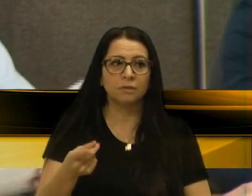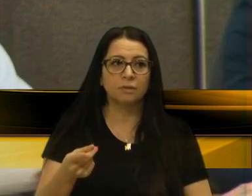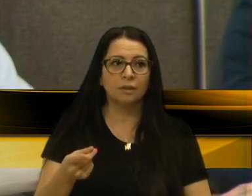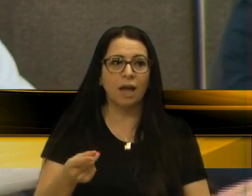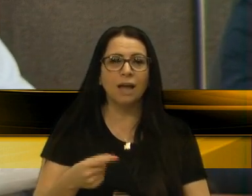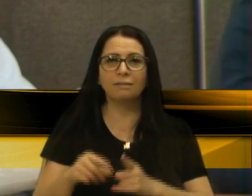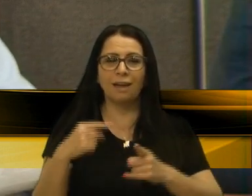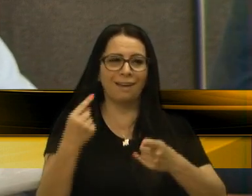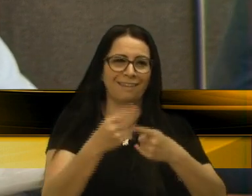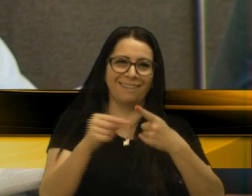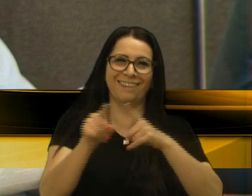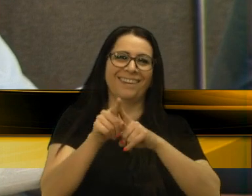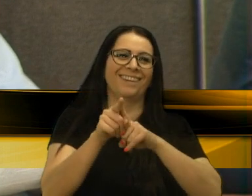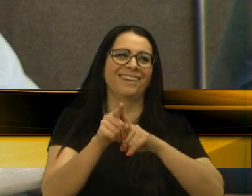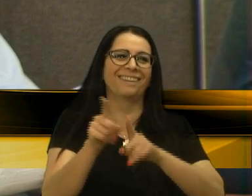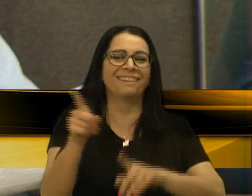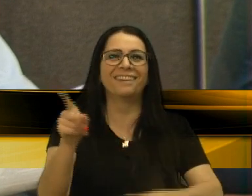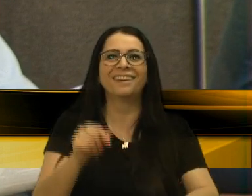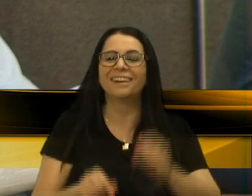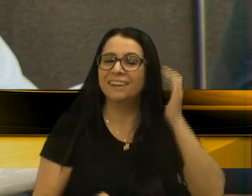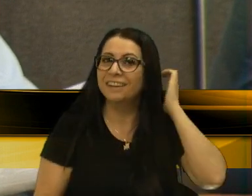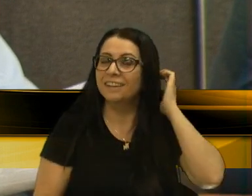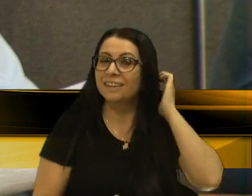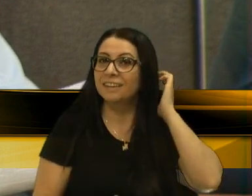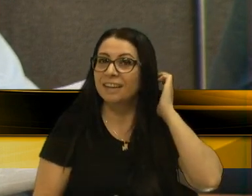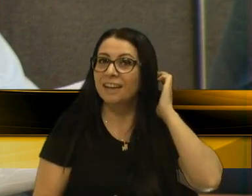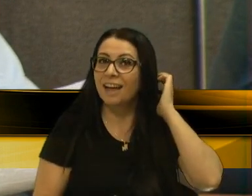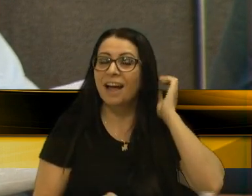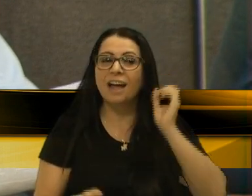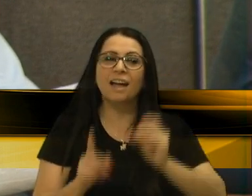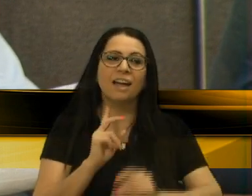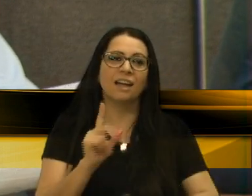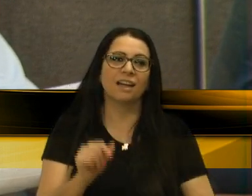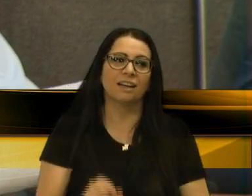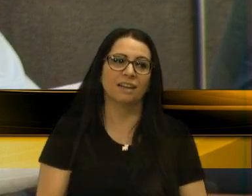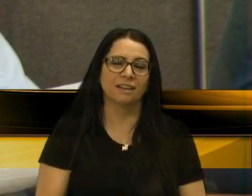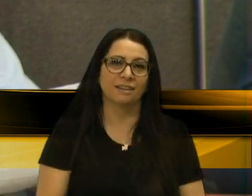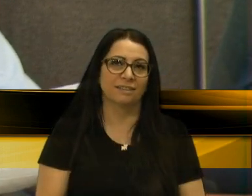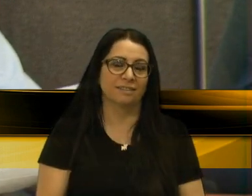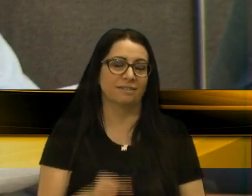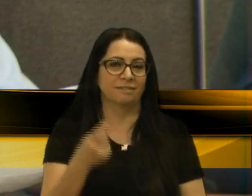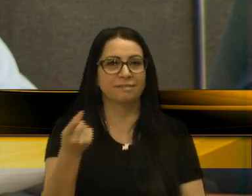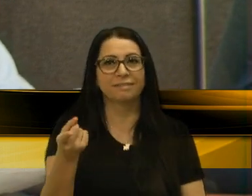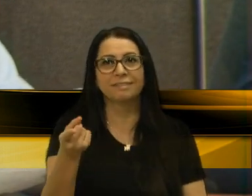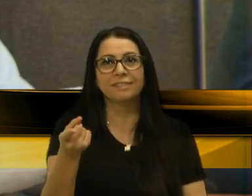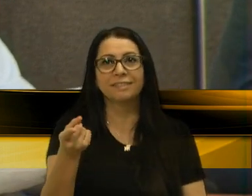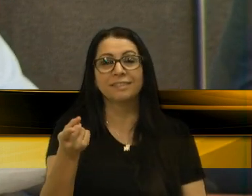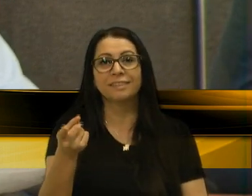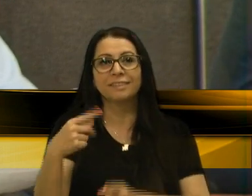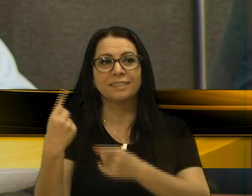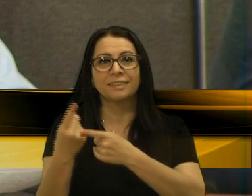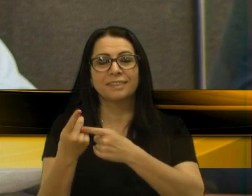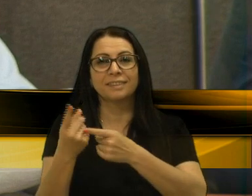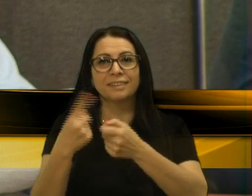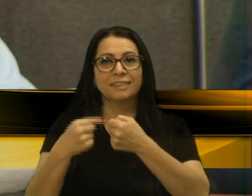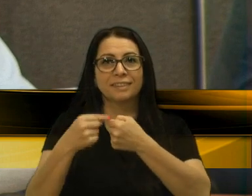Então, lá na unidade básica de saúde do Jardim Eldorado, segundo o município,